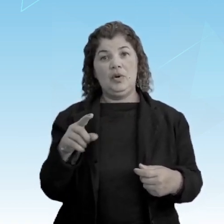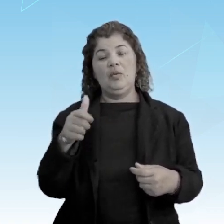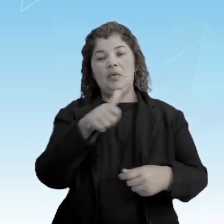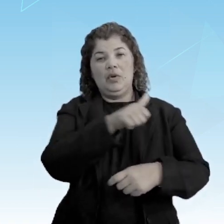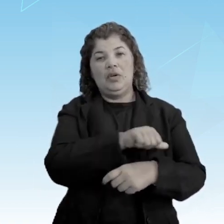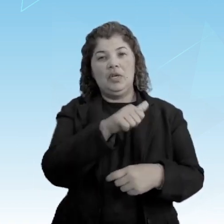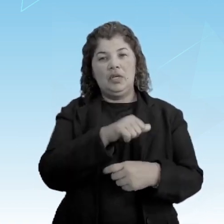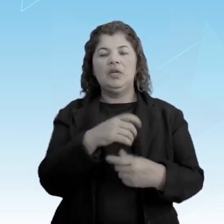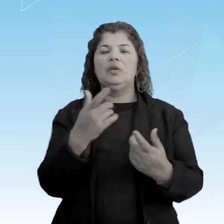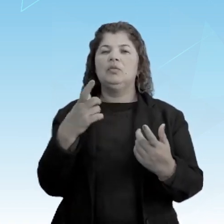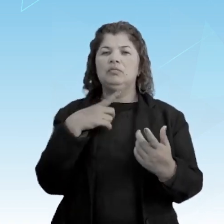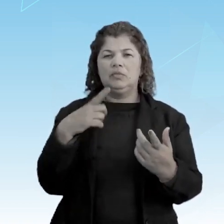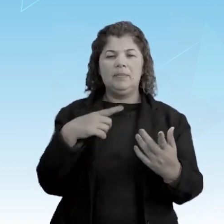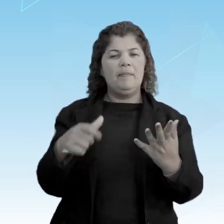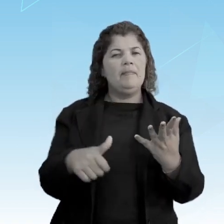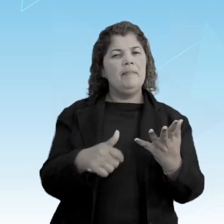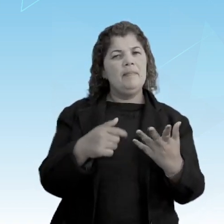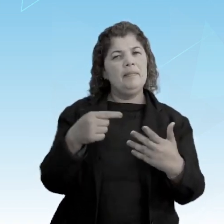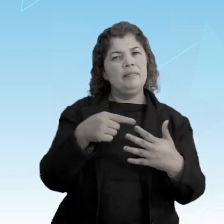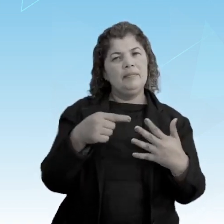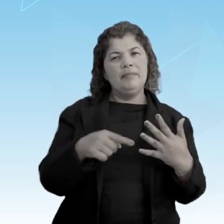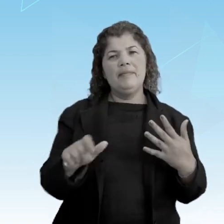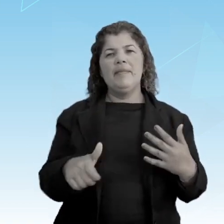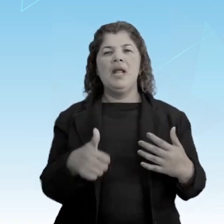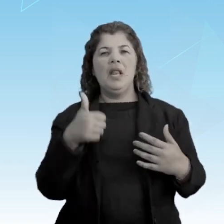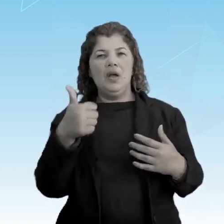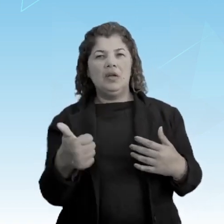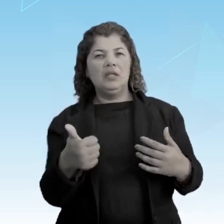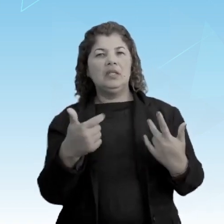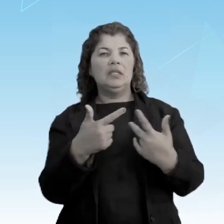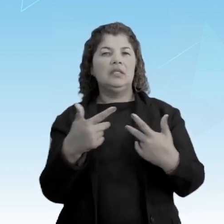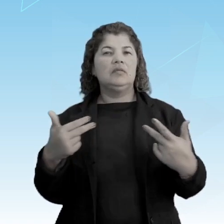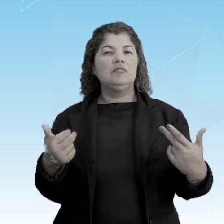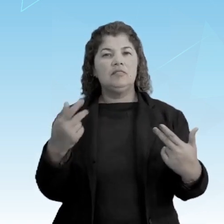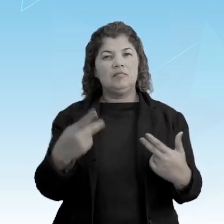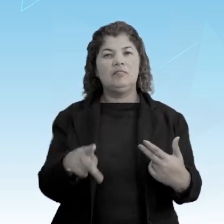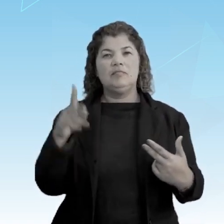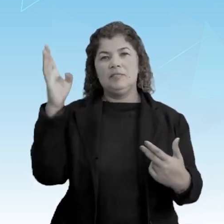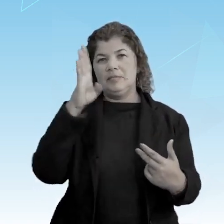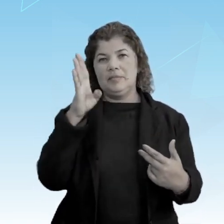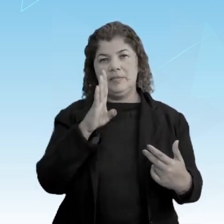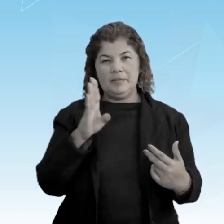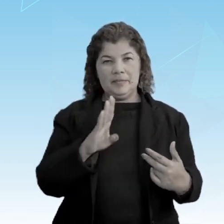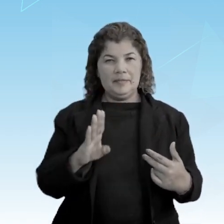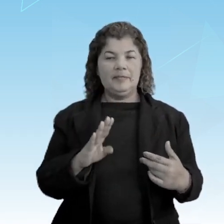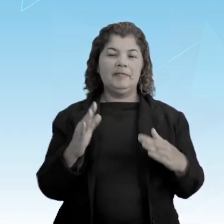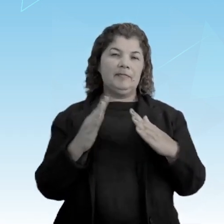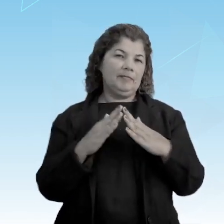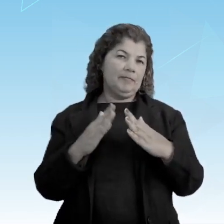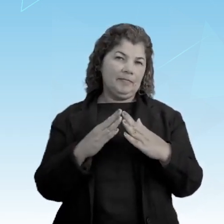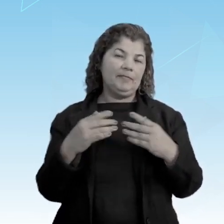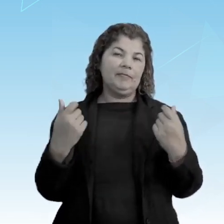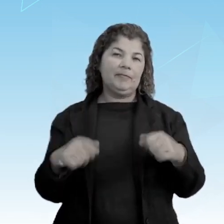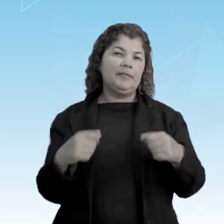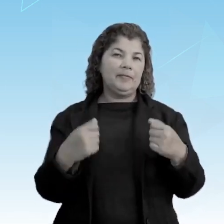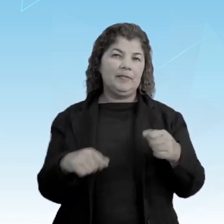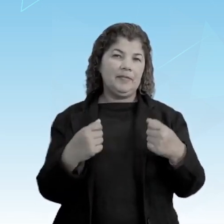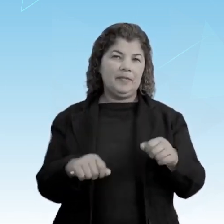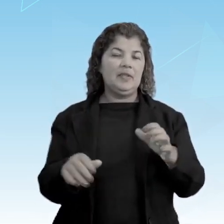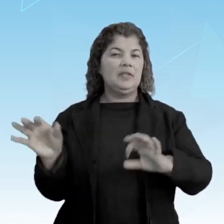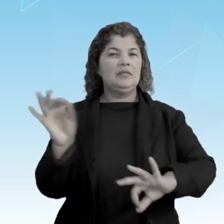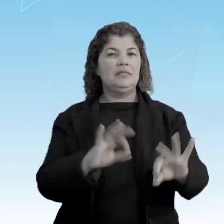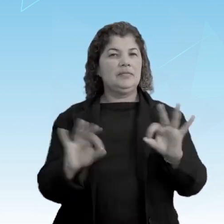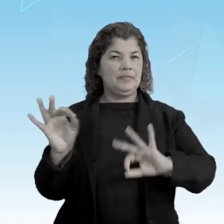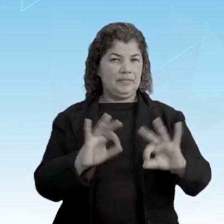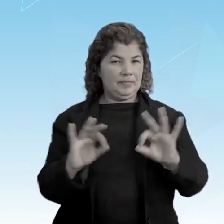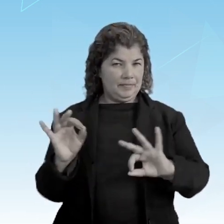série de melhorias, claro. A corte vinha para o Brasil, agora vinha morar no Brasil, teria que fazer grandes